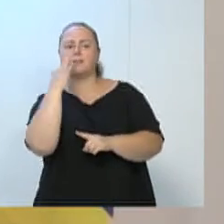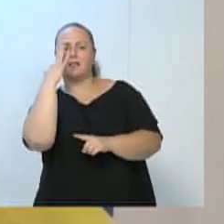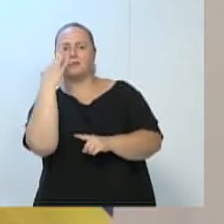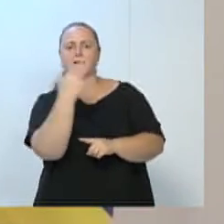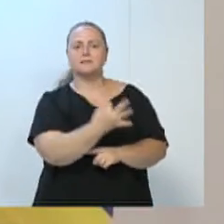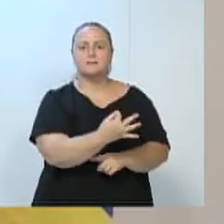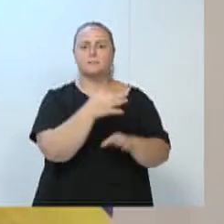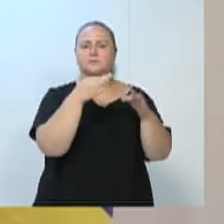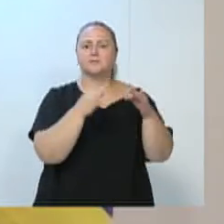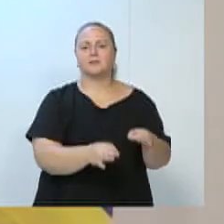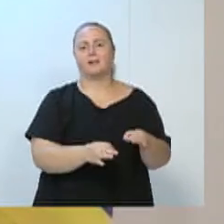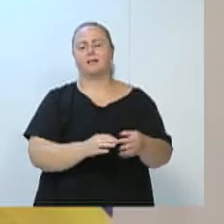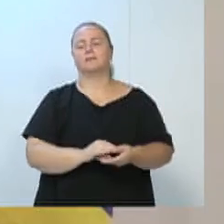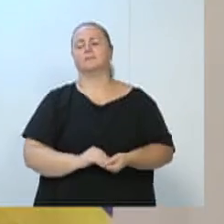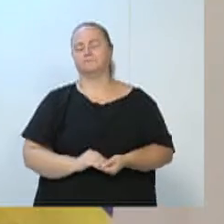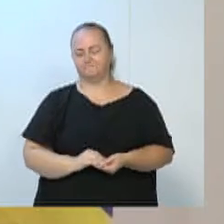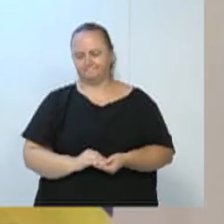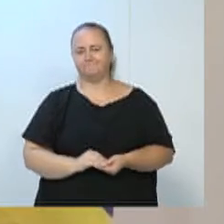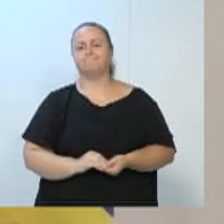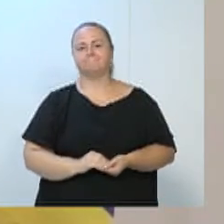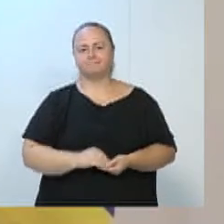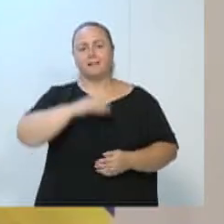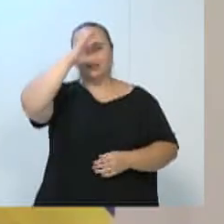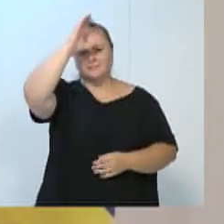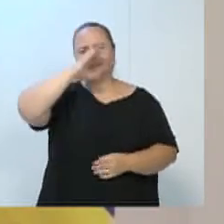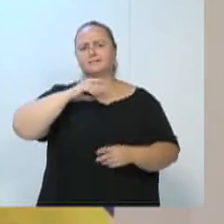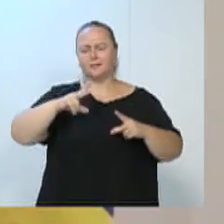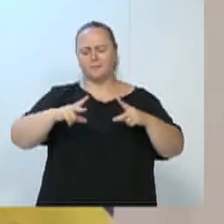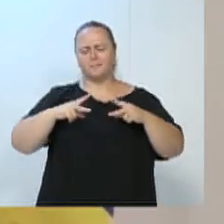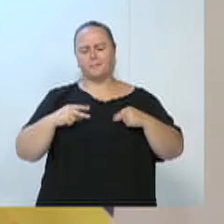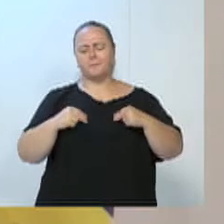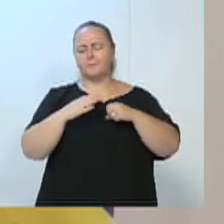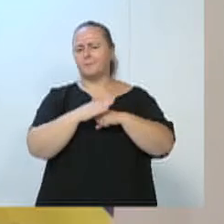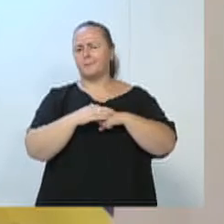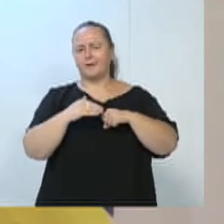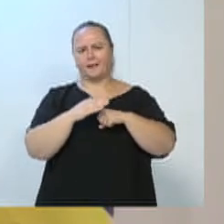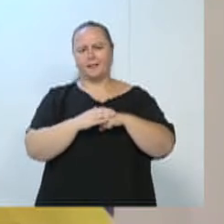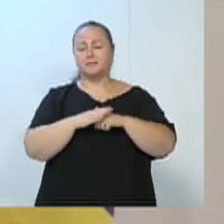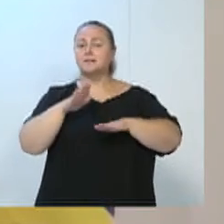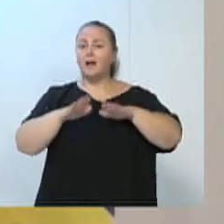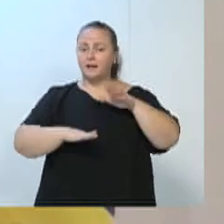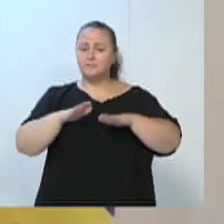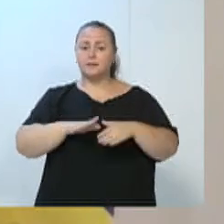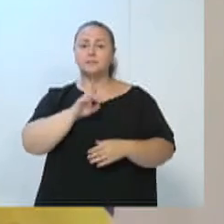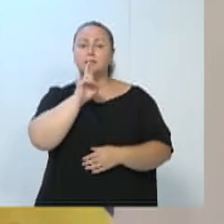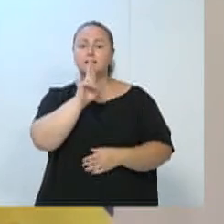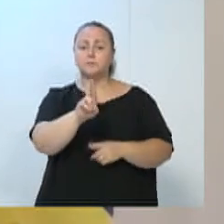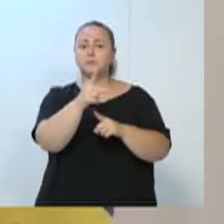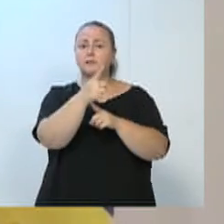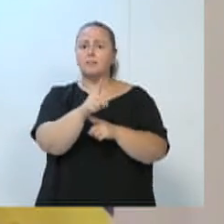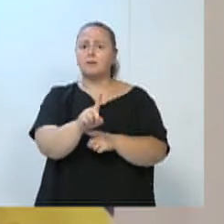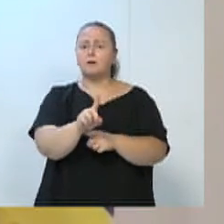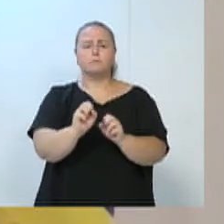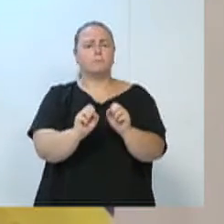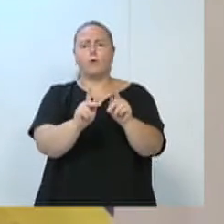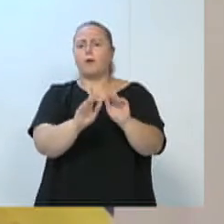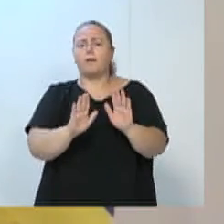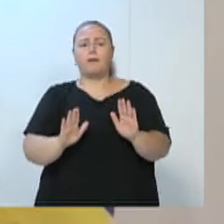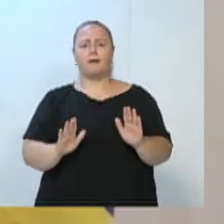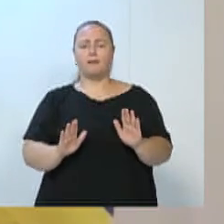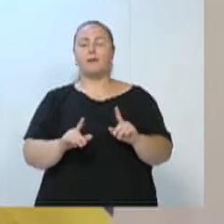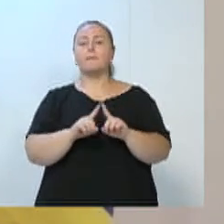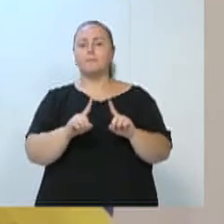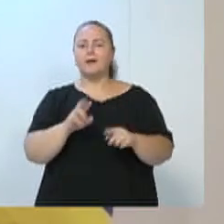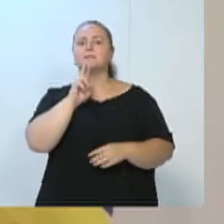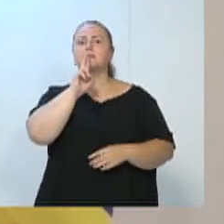cidadão, dar o devido carinho ao cidadão, mesmo que, muitas vezes, tendo que dizer não para o cidadão. E isso eu tenho que enaltecer a Secretaria